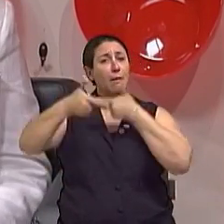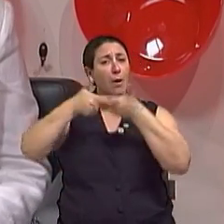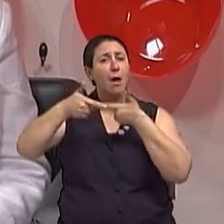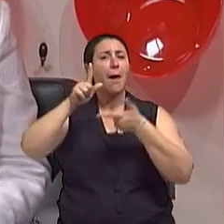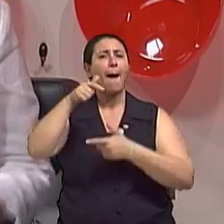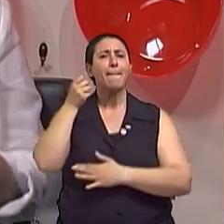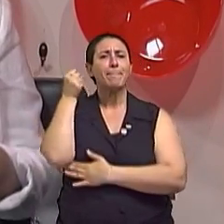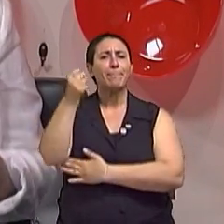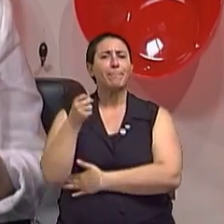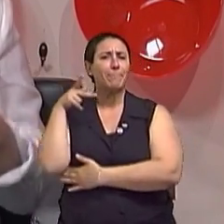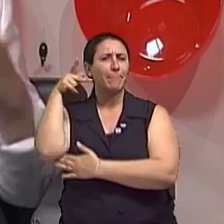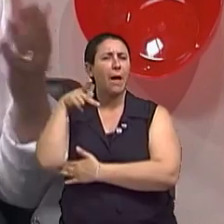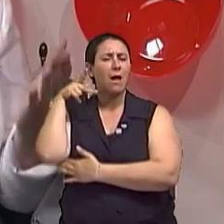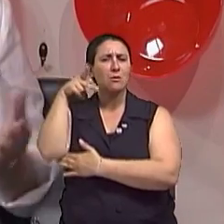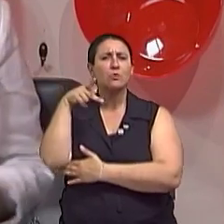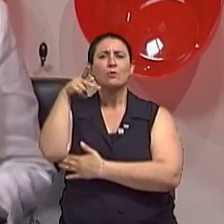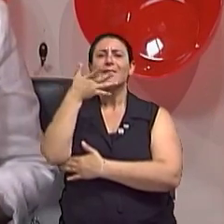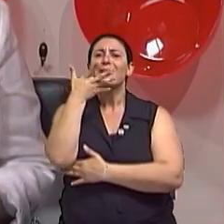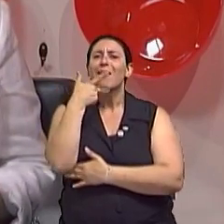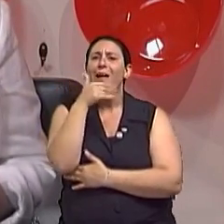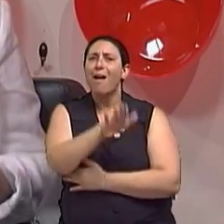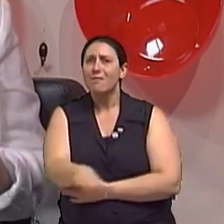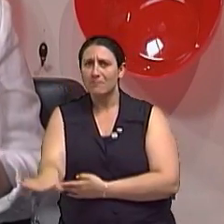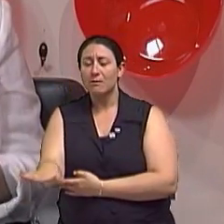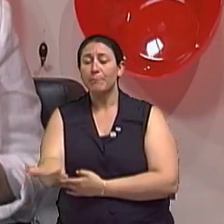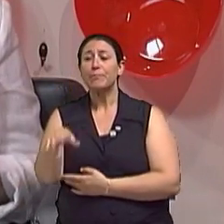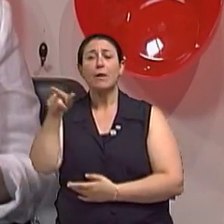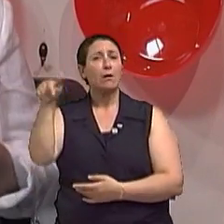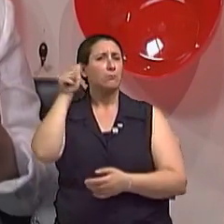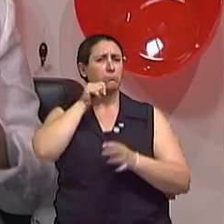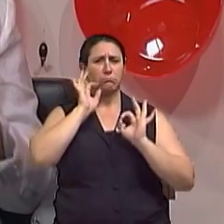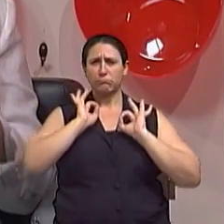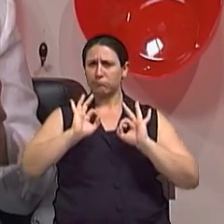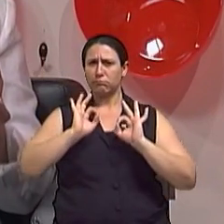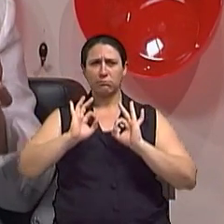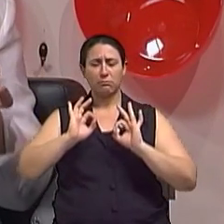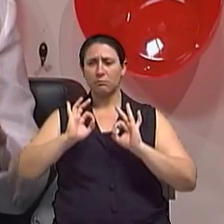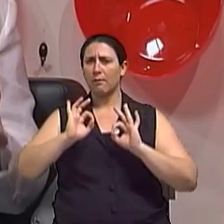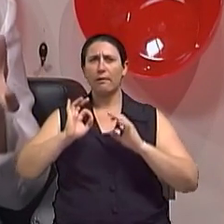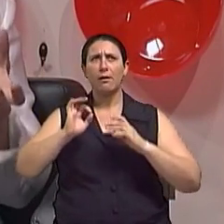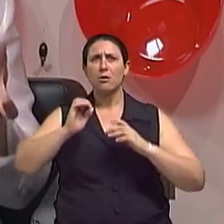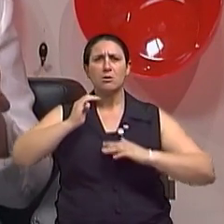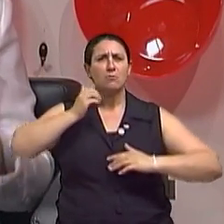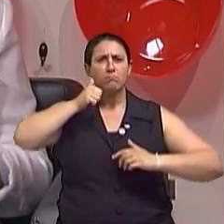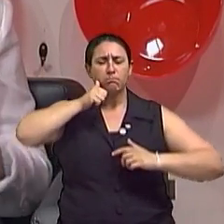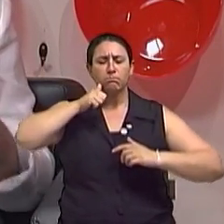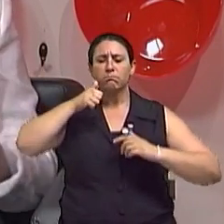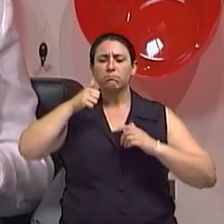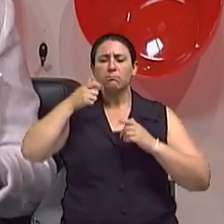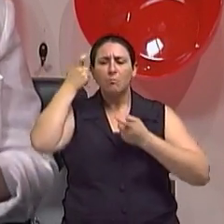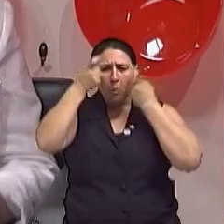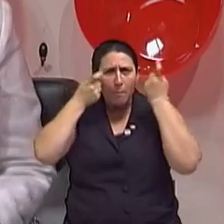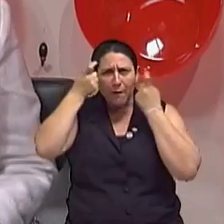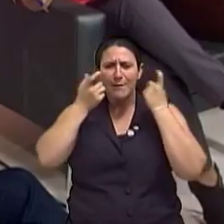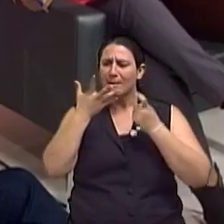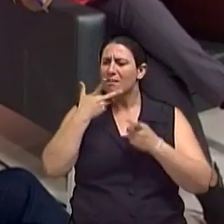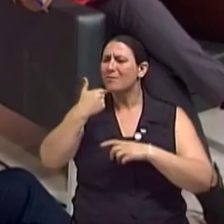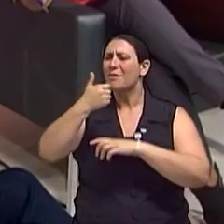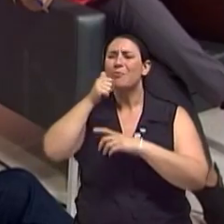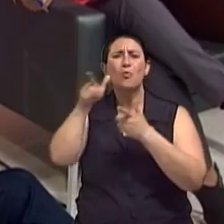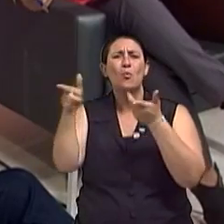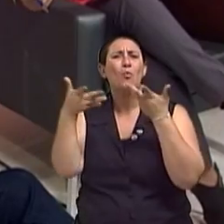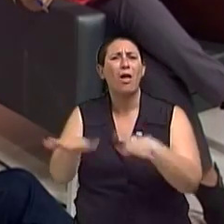solidariedade realmente extrapola muros. Então, esse benefício que ela tem a questão do peso da criança, de tirar as crianças da